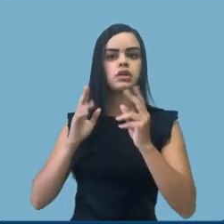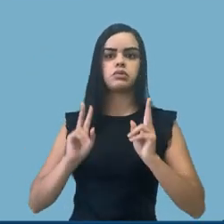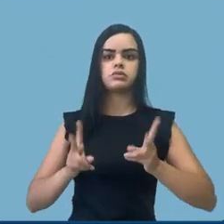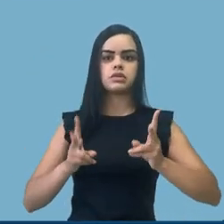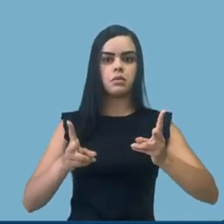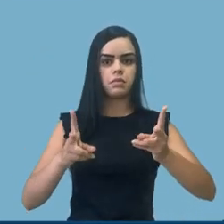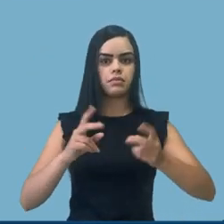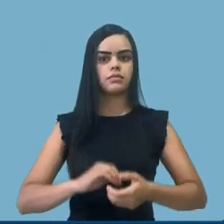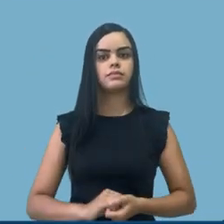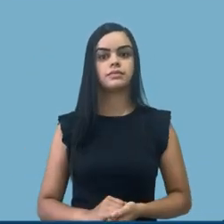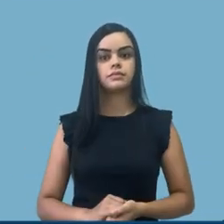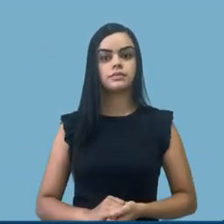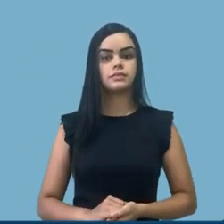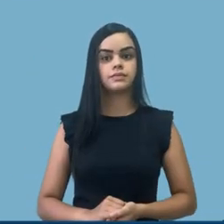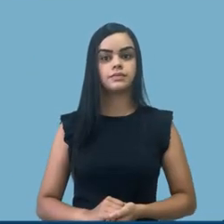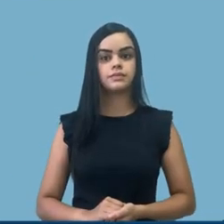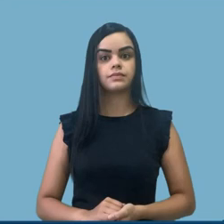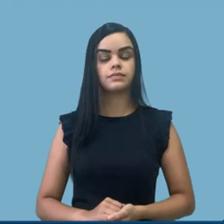também nos períodos especiais.